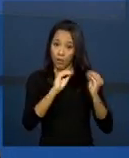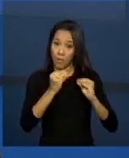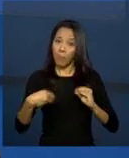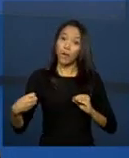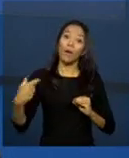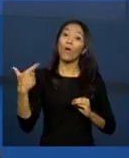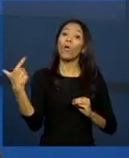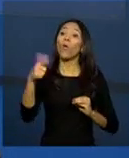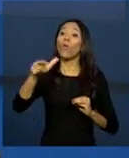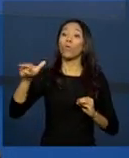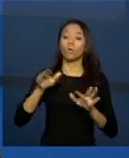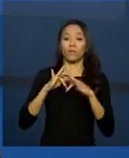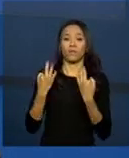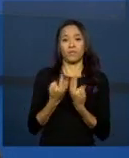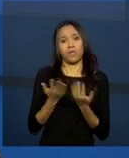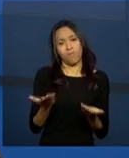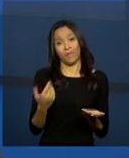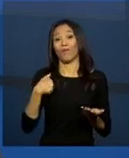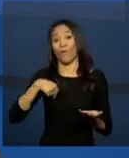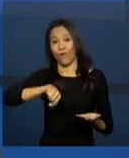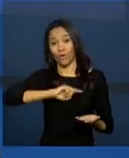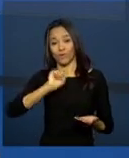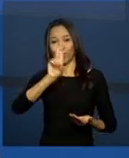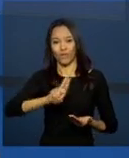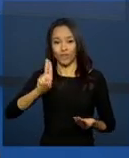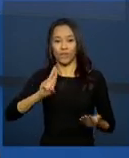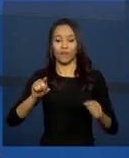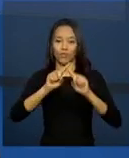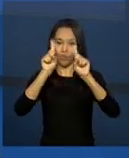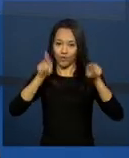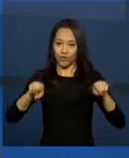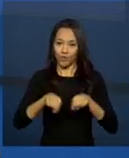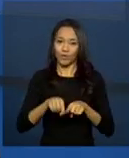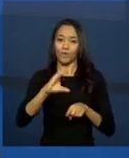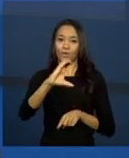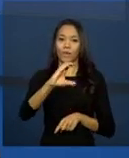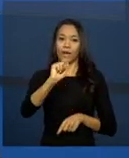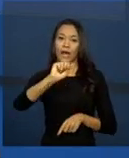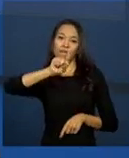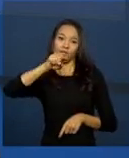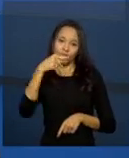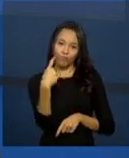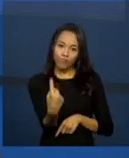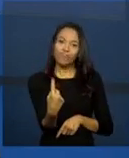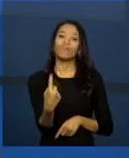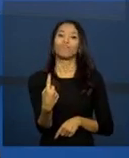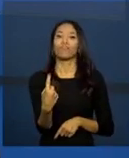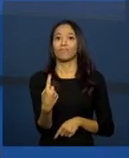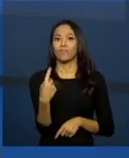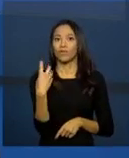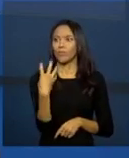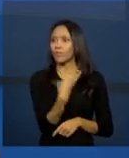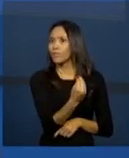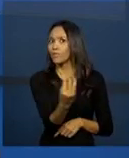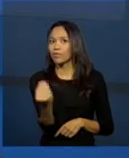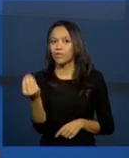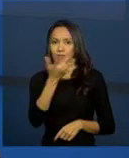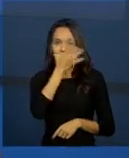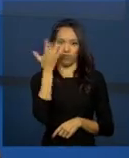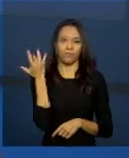estamos lidando com a base do Cadastro Único, mas são 86 milhões de pessoas nesta base, Lúcia. Então, já é muita gente.